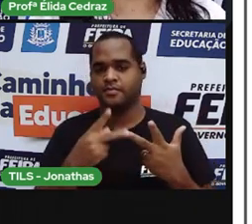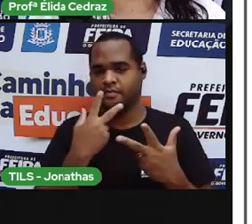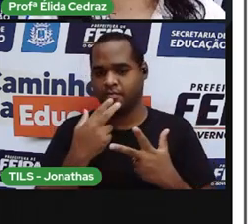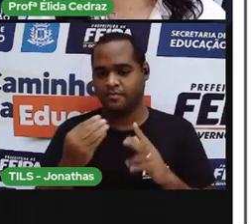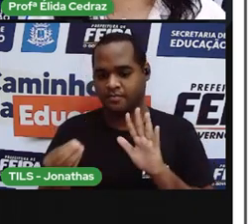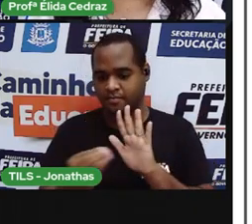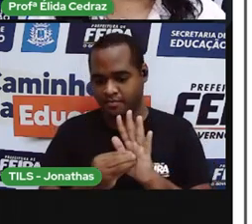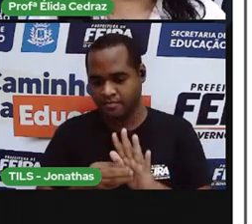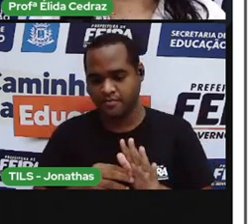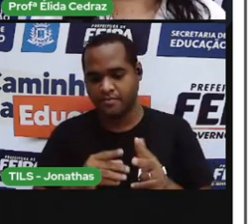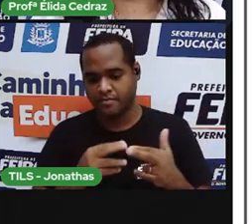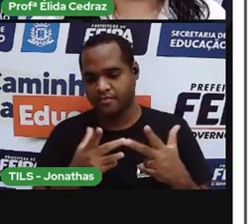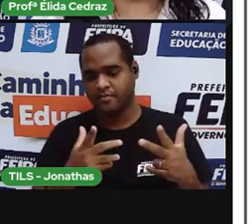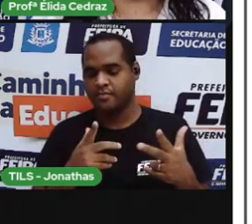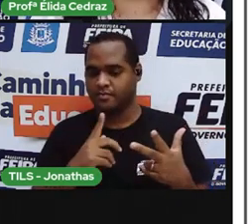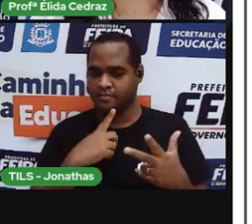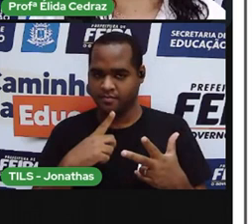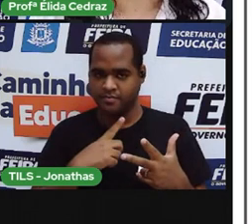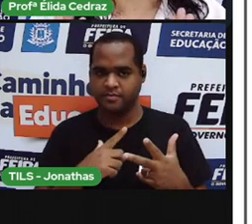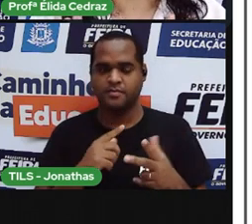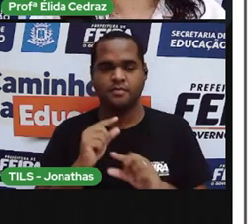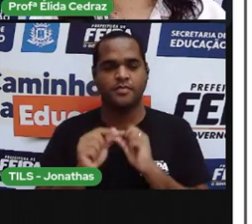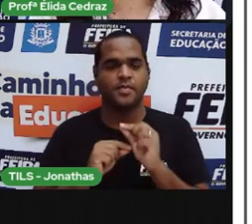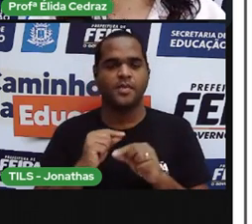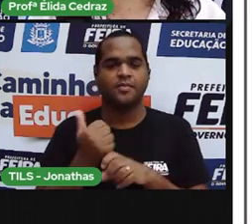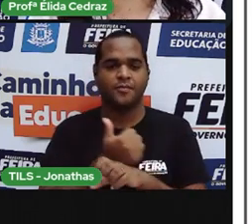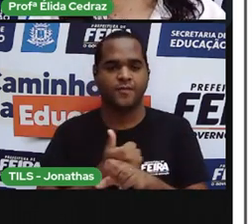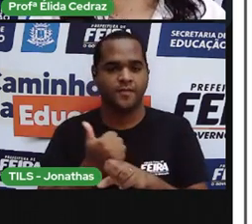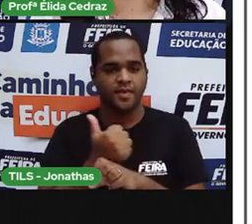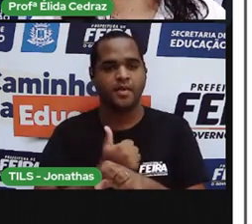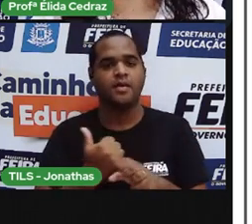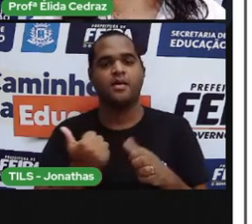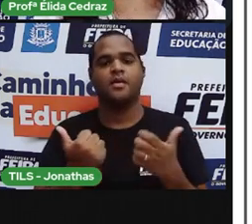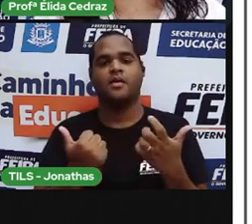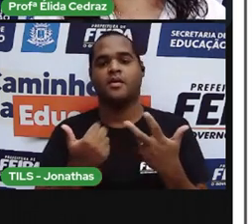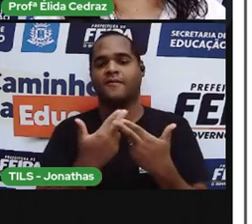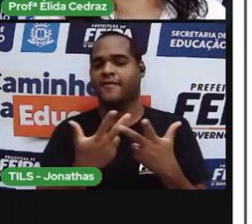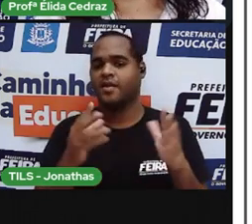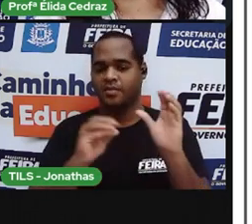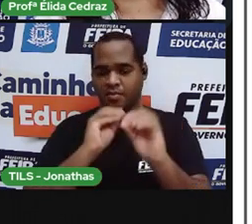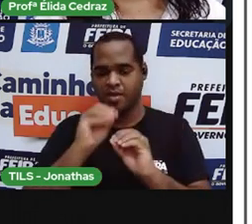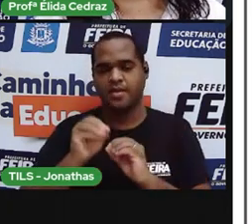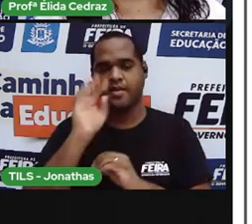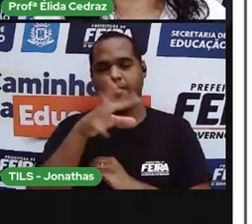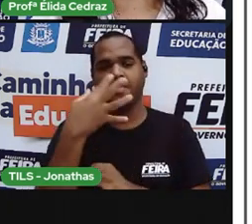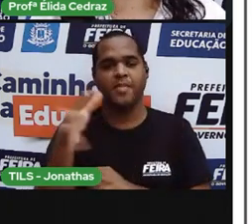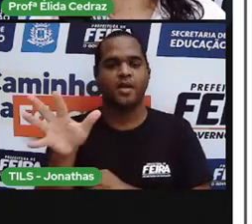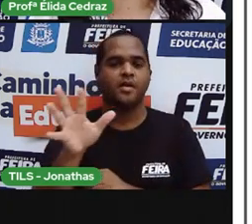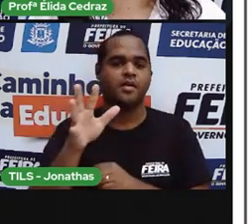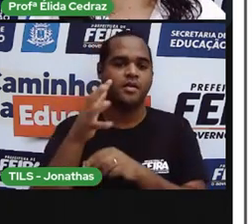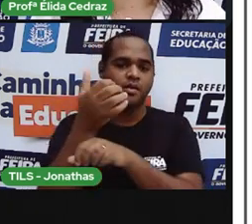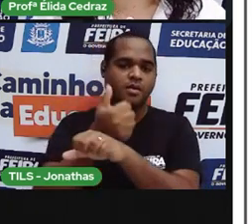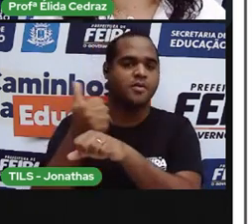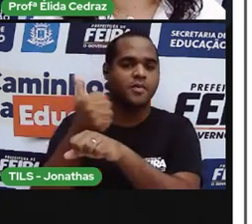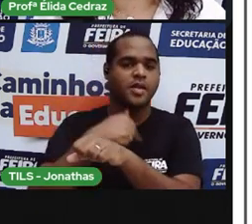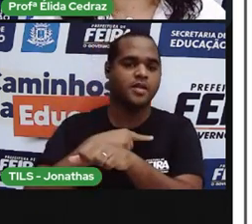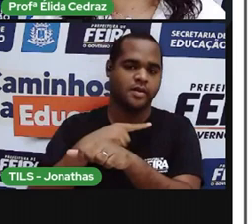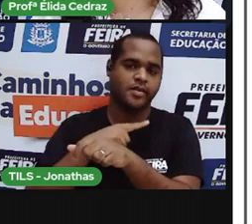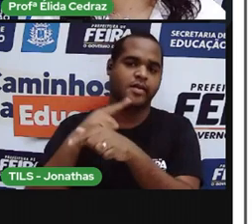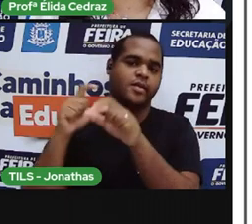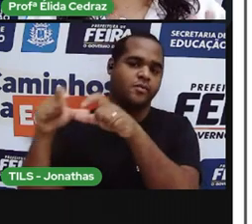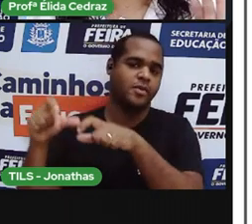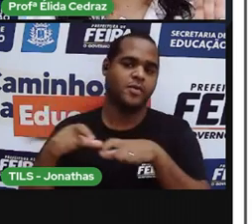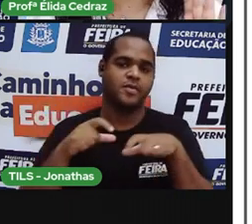nele há vários profissionais. Preencha a tabela com o nome de profissionais que atuam nesses